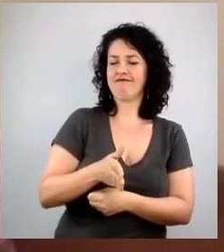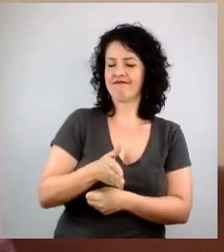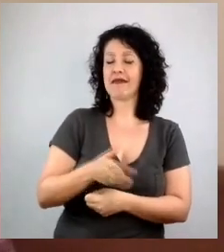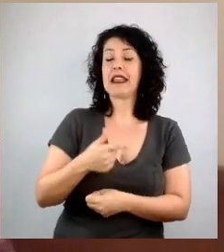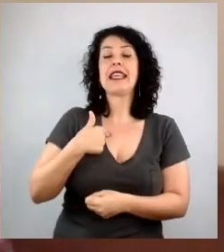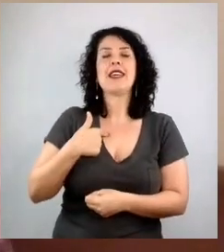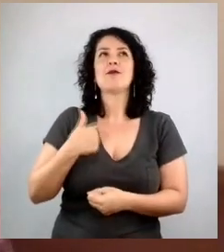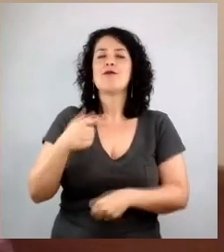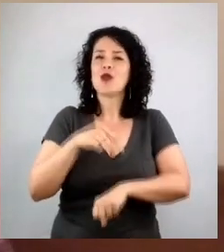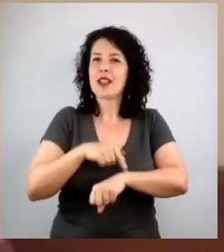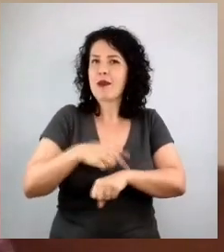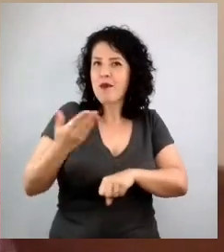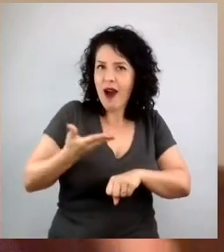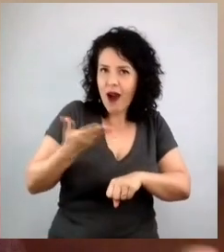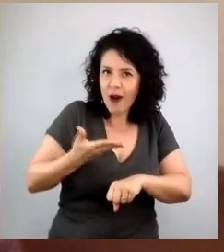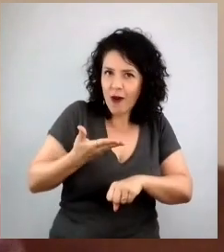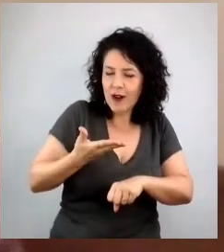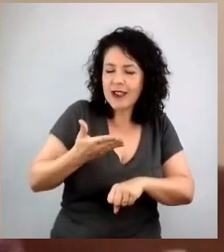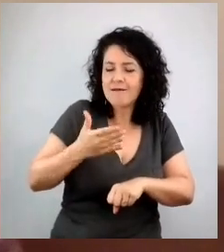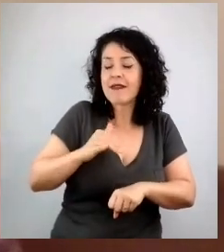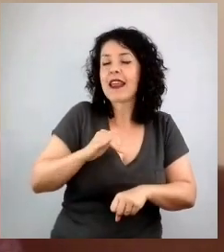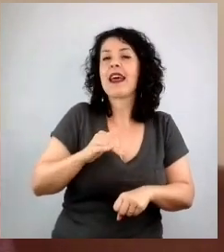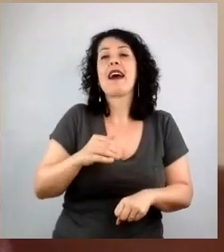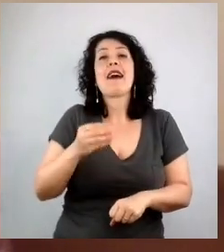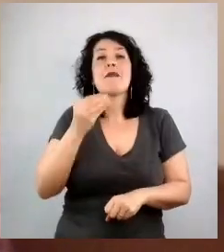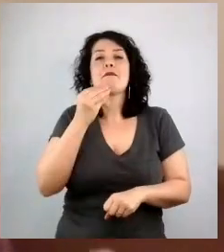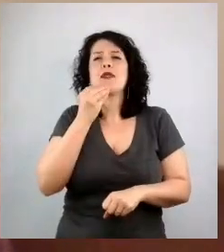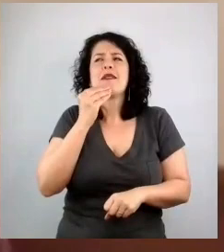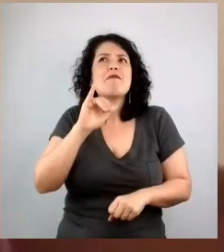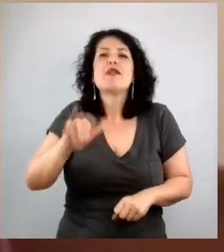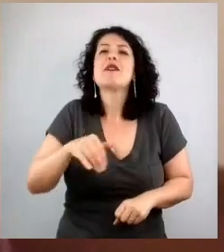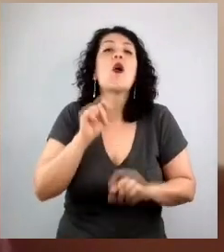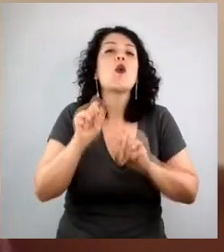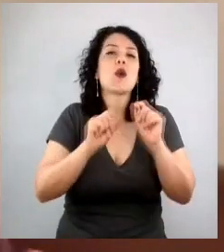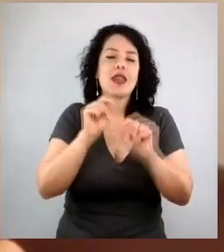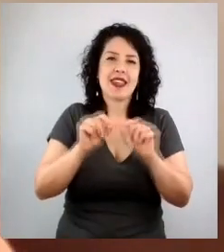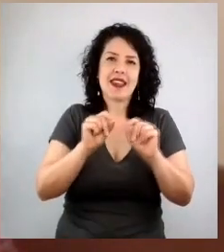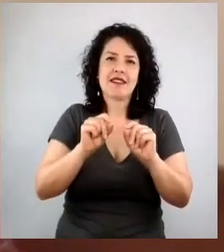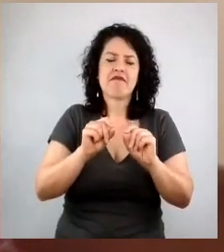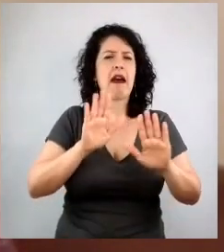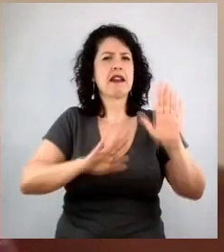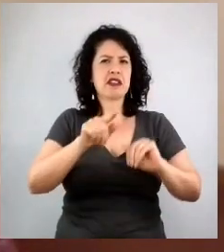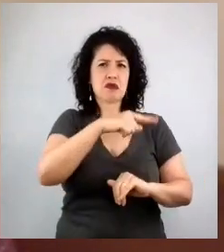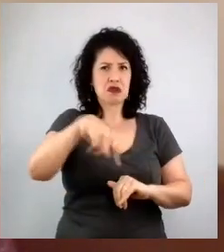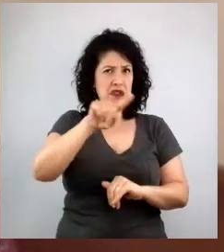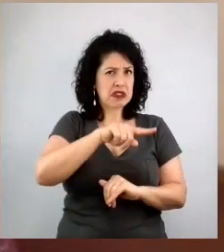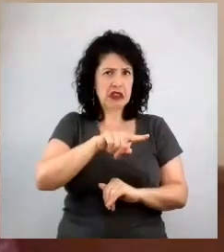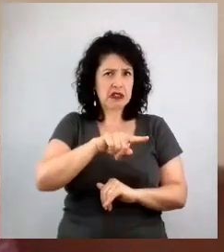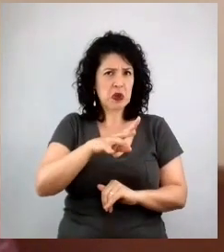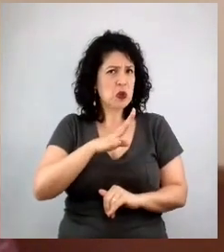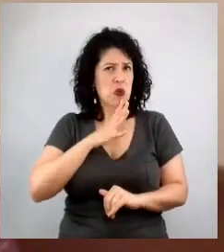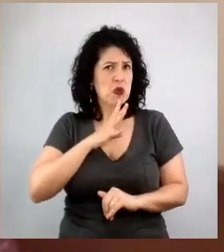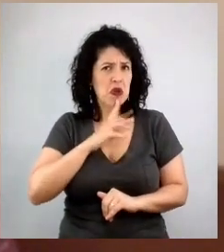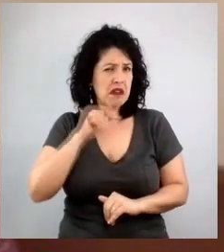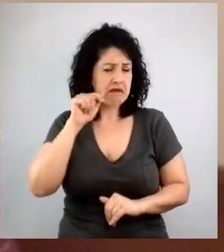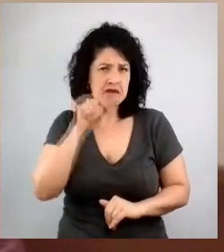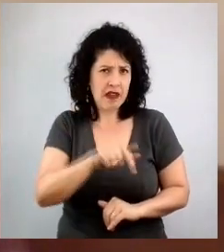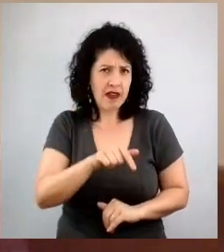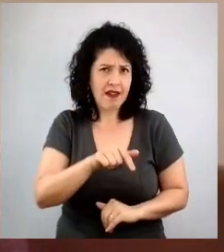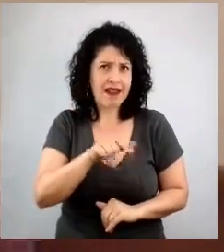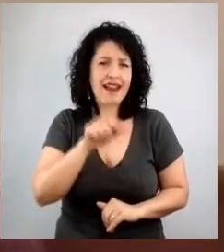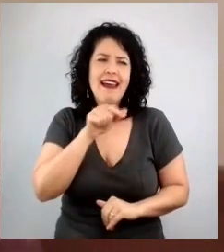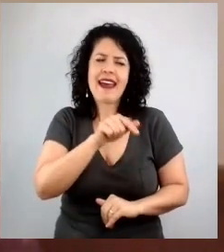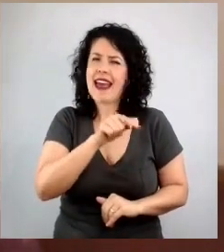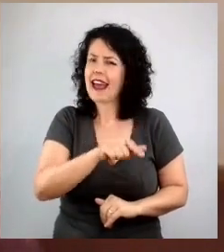que eu tenho para falar um pouco para muita gente que talvez não conheça a Marina. Não tem a Marina no radar o tamanho que ela tem.